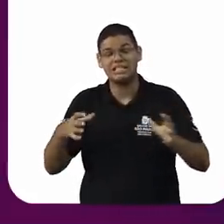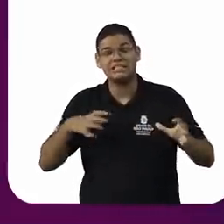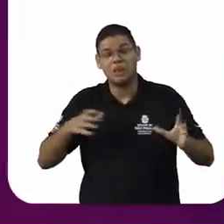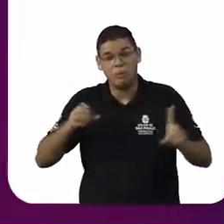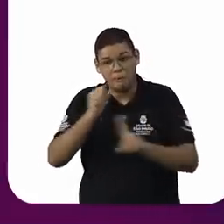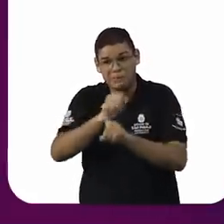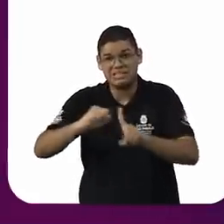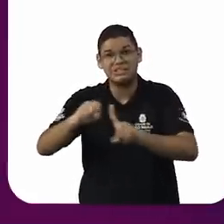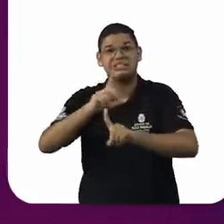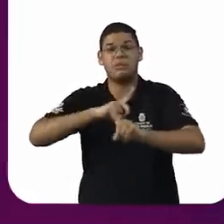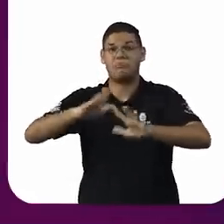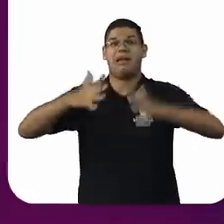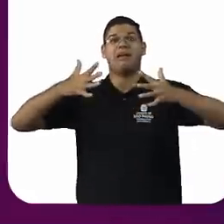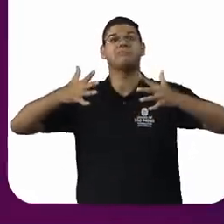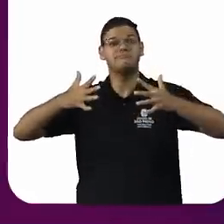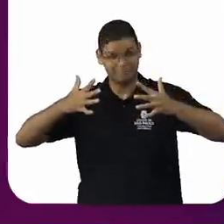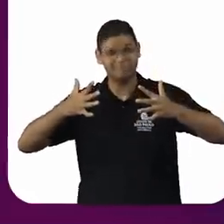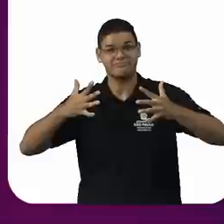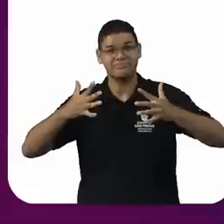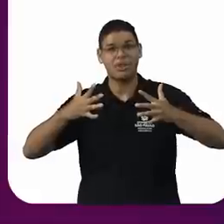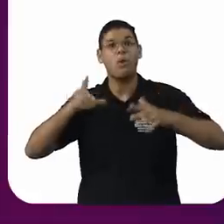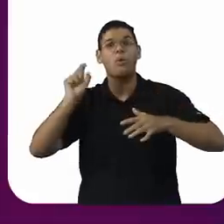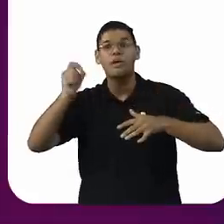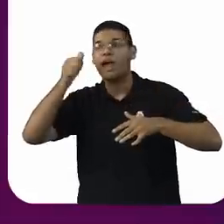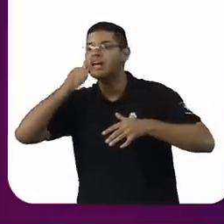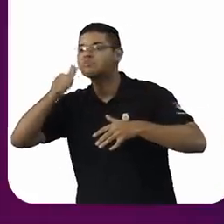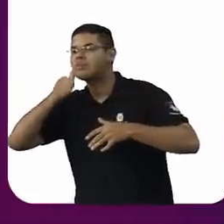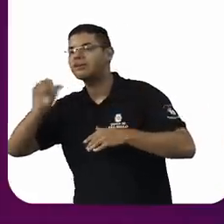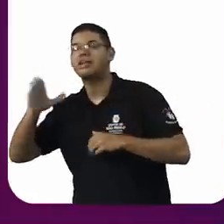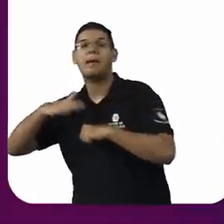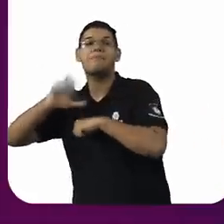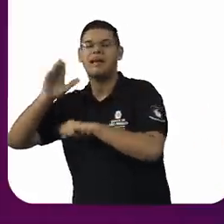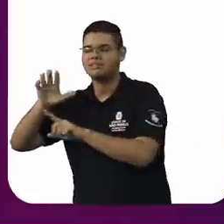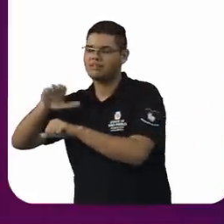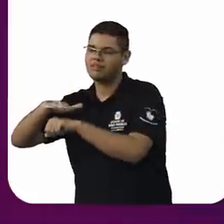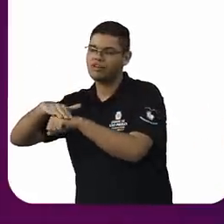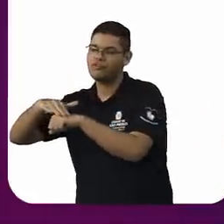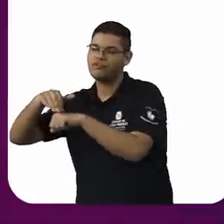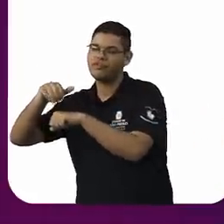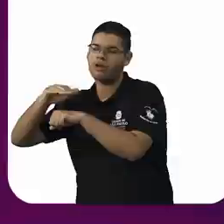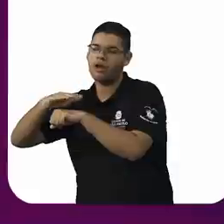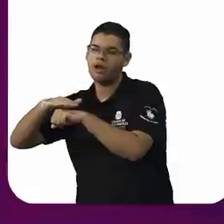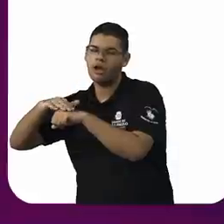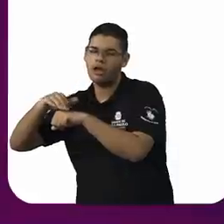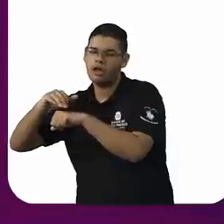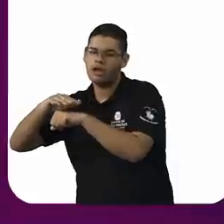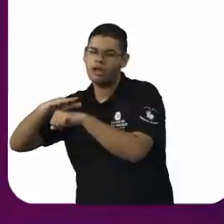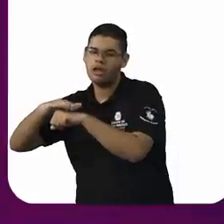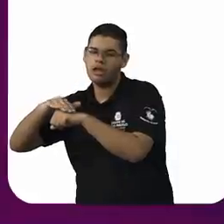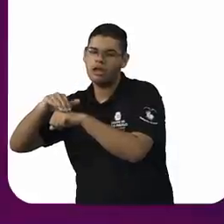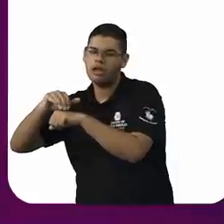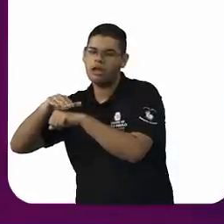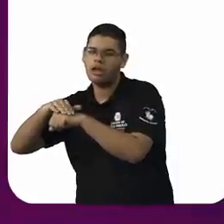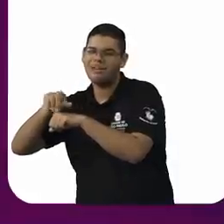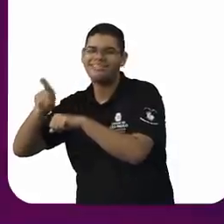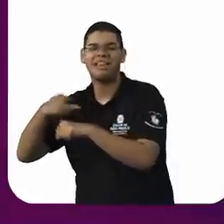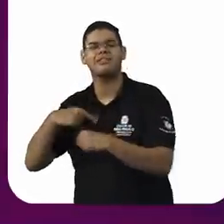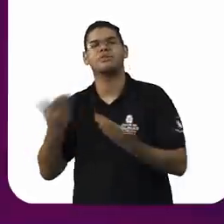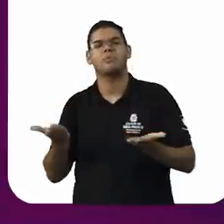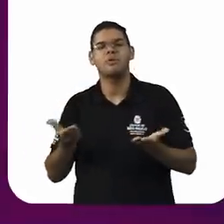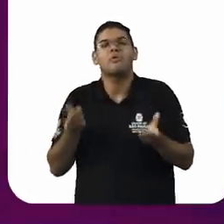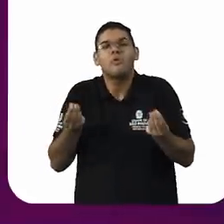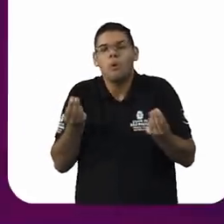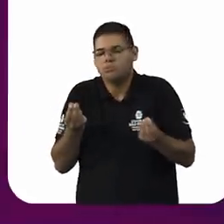que as mulheres são frágeis e, porque elas são frágeis, elas não estão talhadas a ocupar espaços de poder e